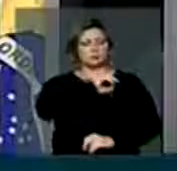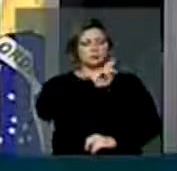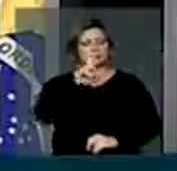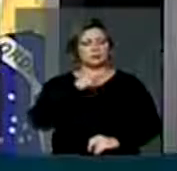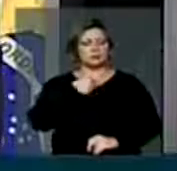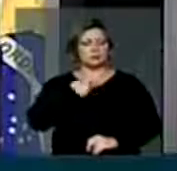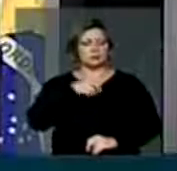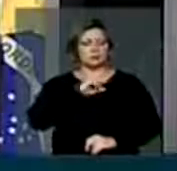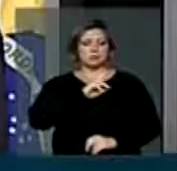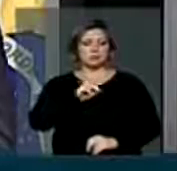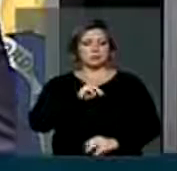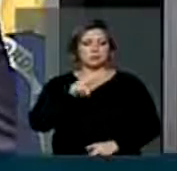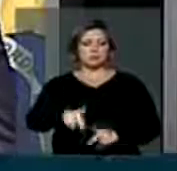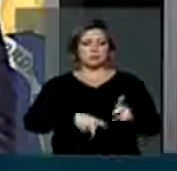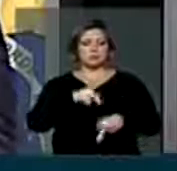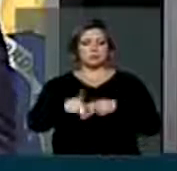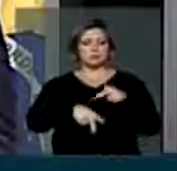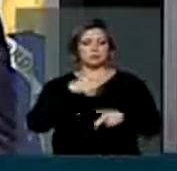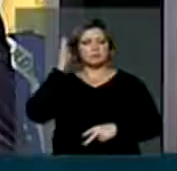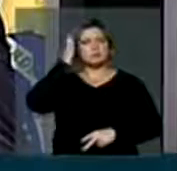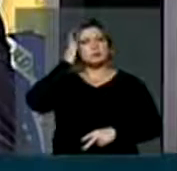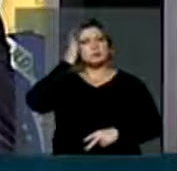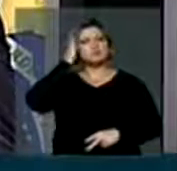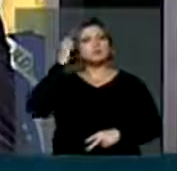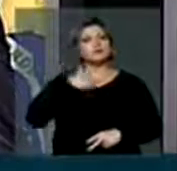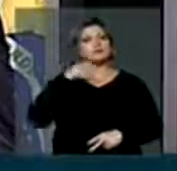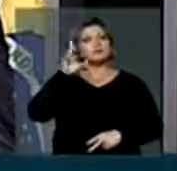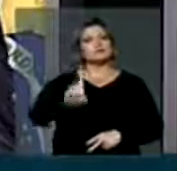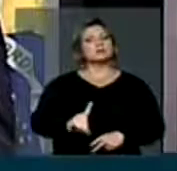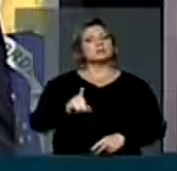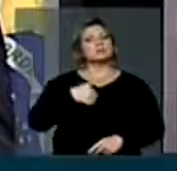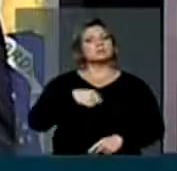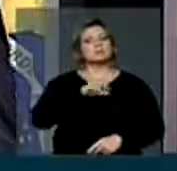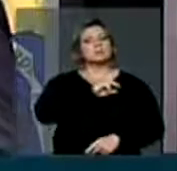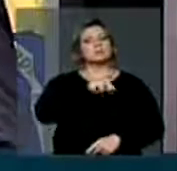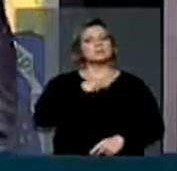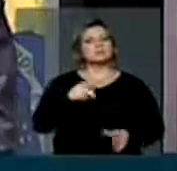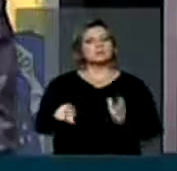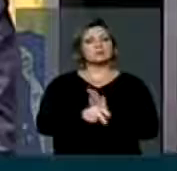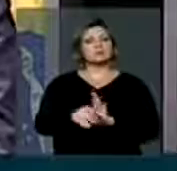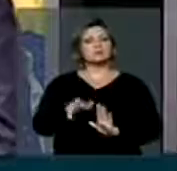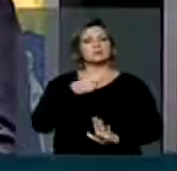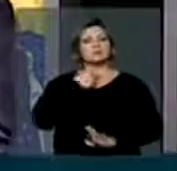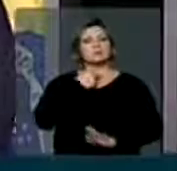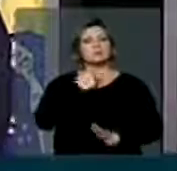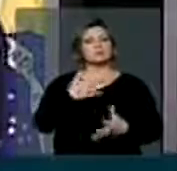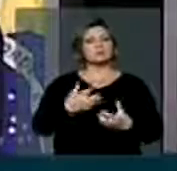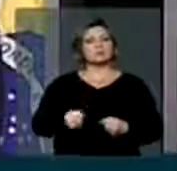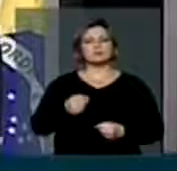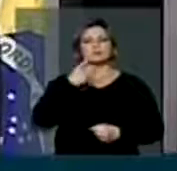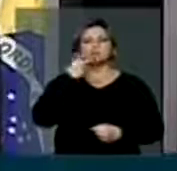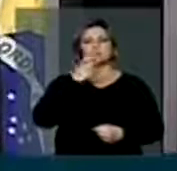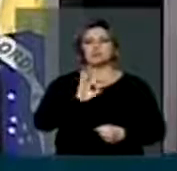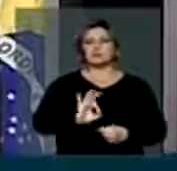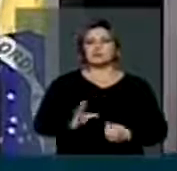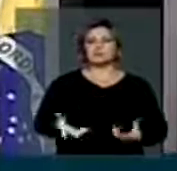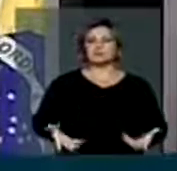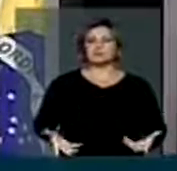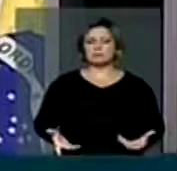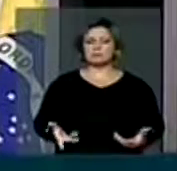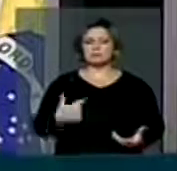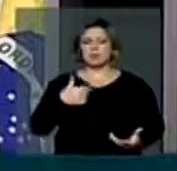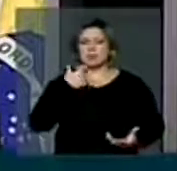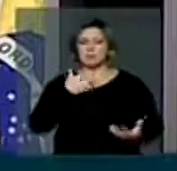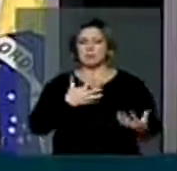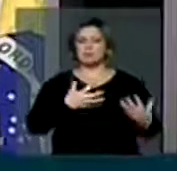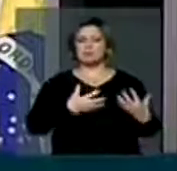eu como representante do povo do Paraná também tenho responsabilidade, meu partido, nós não podemos usar da palavra. Uma coisa é